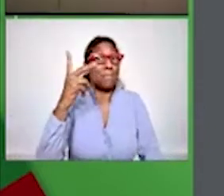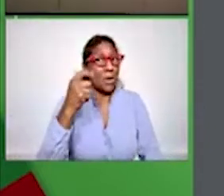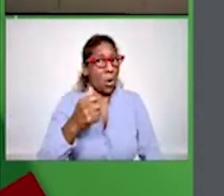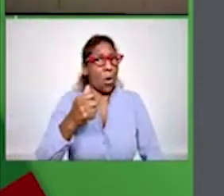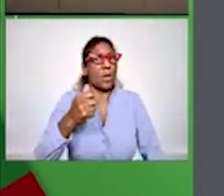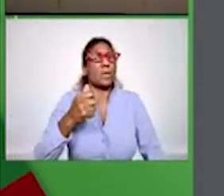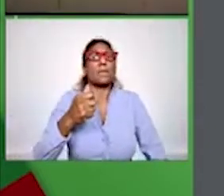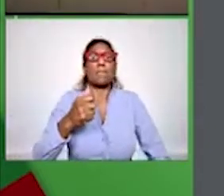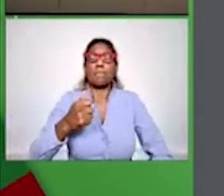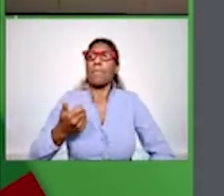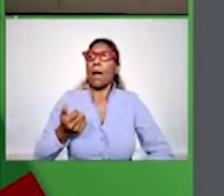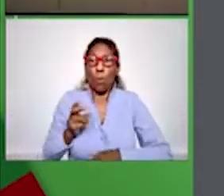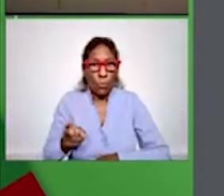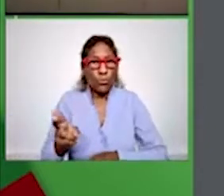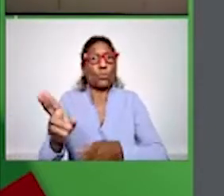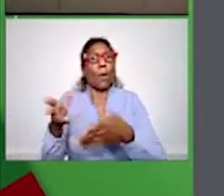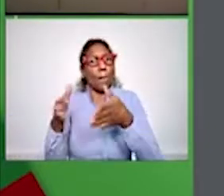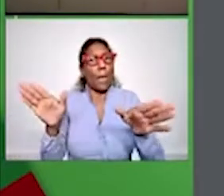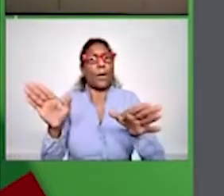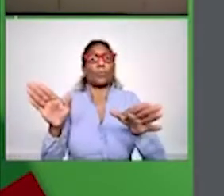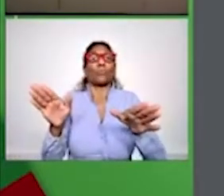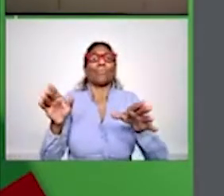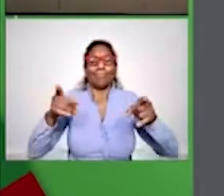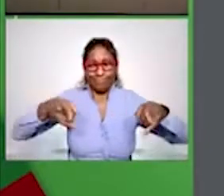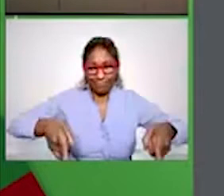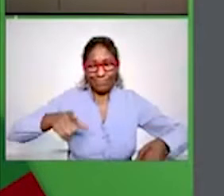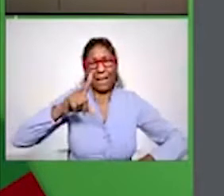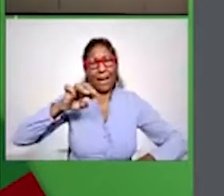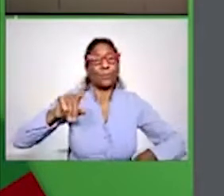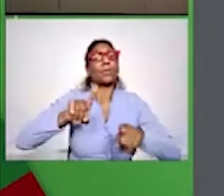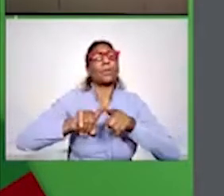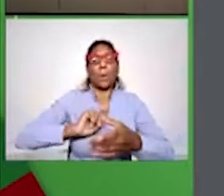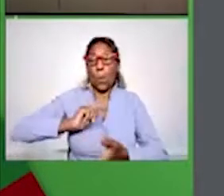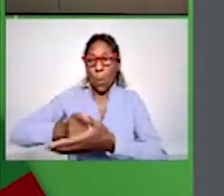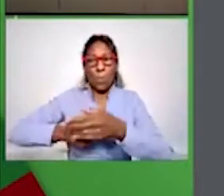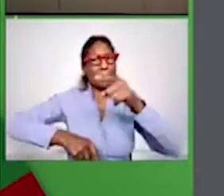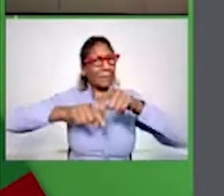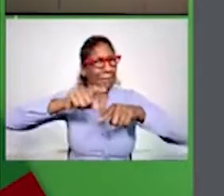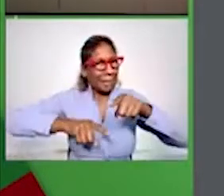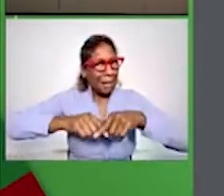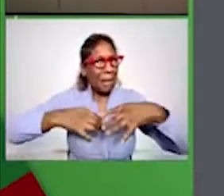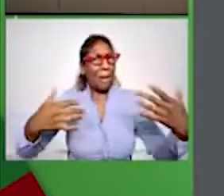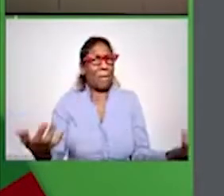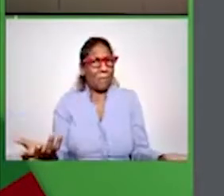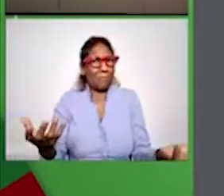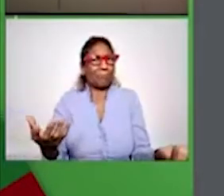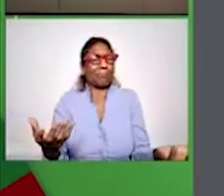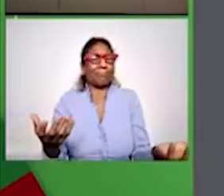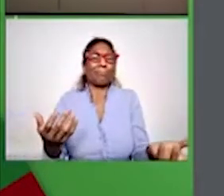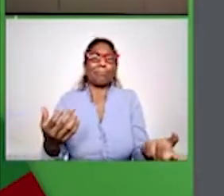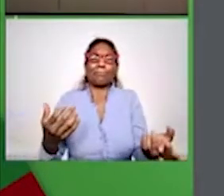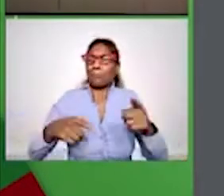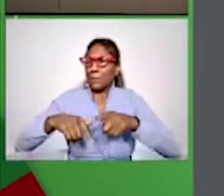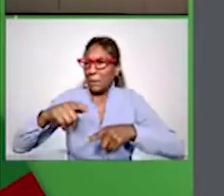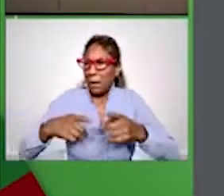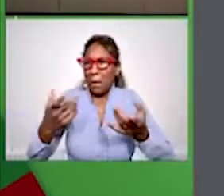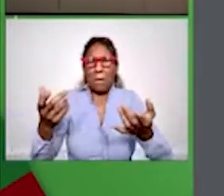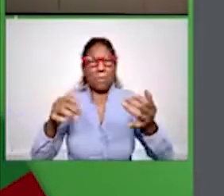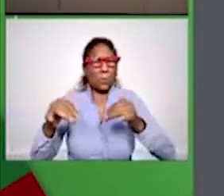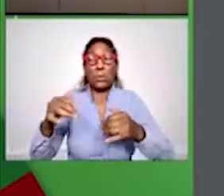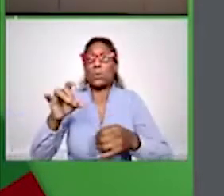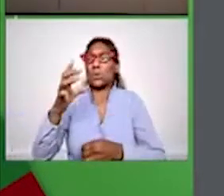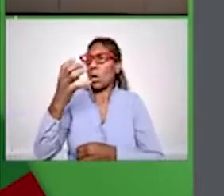sustentar a abertura desses novos leitos, além da compra de equipamentos, de insumos, enfim, não apenas